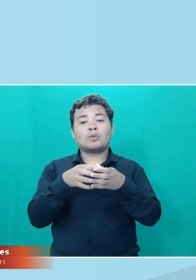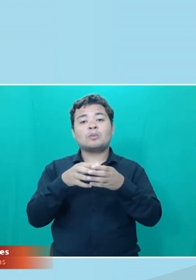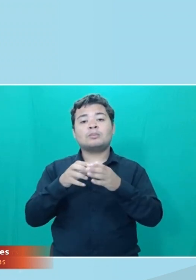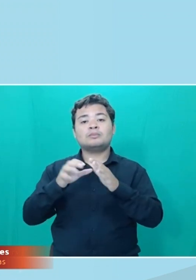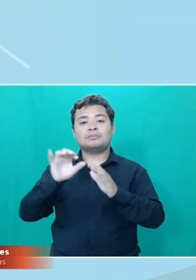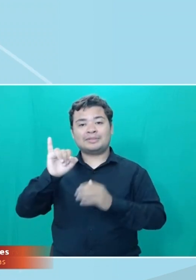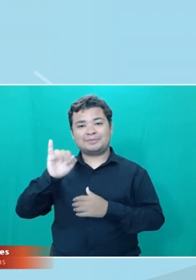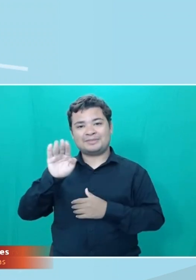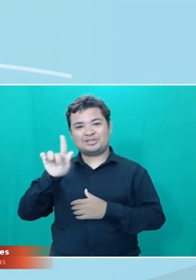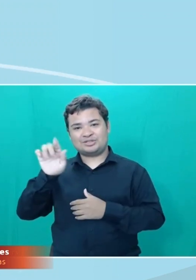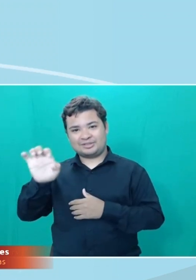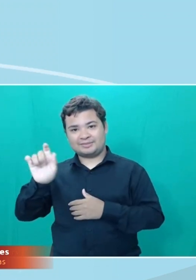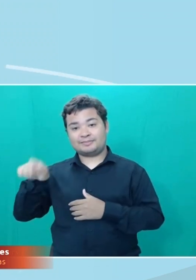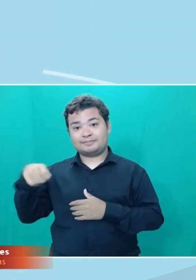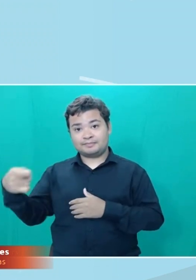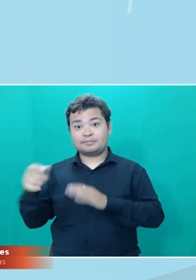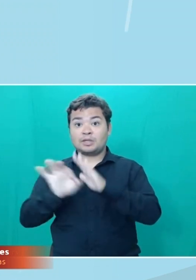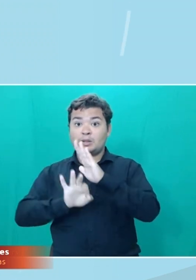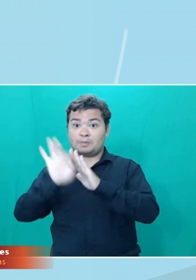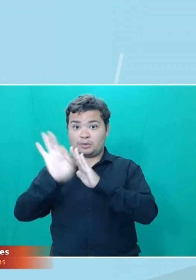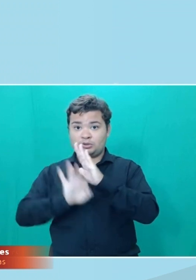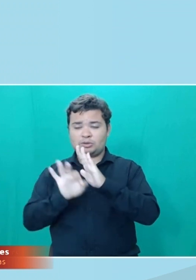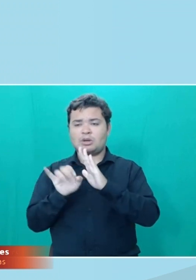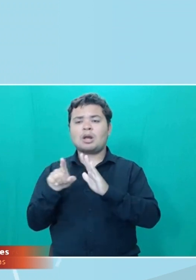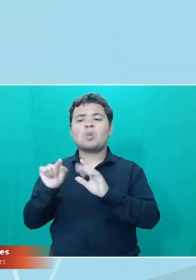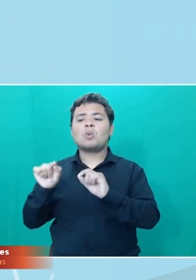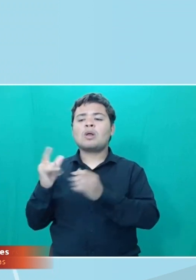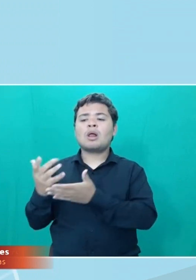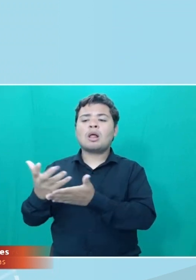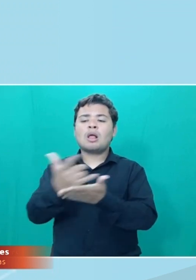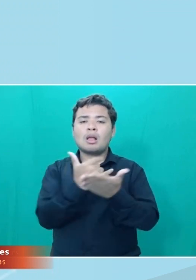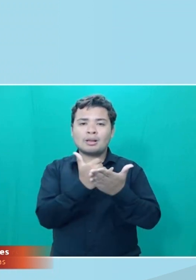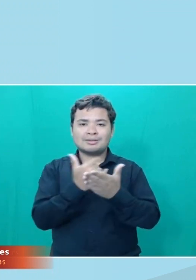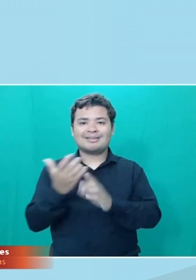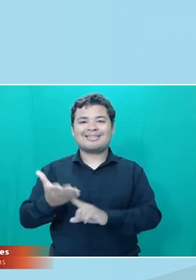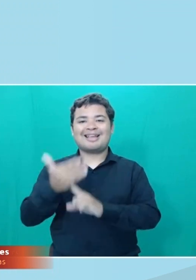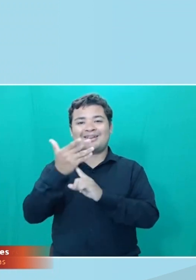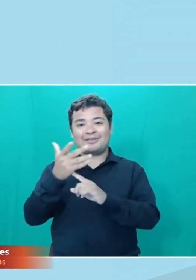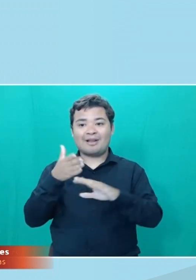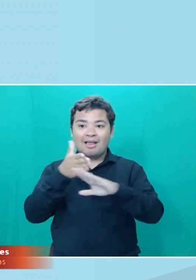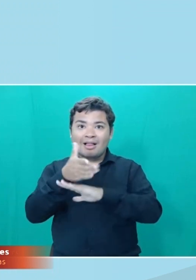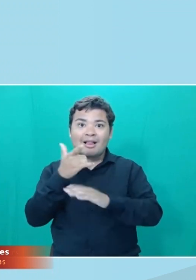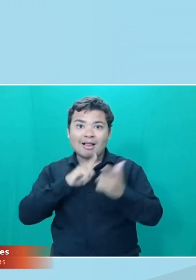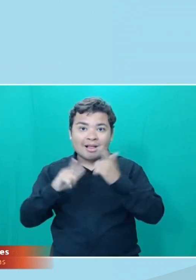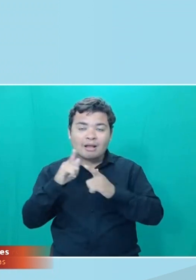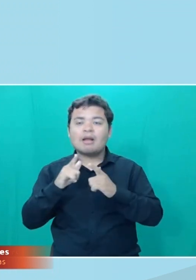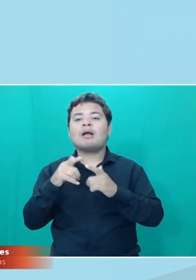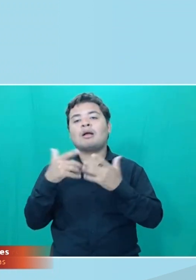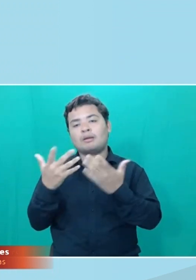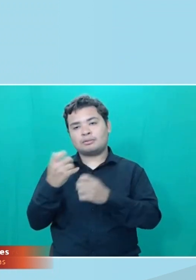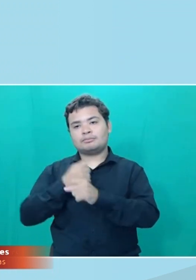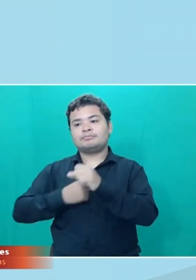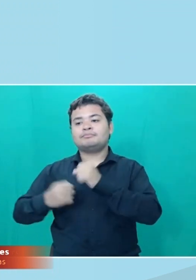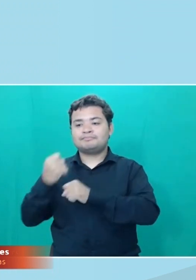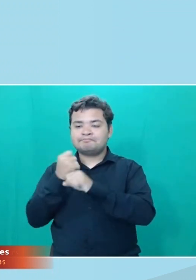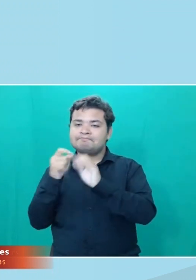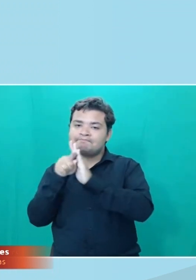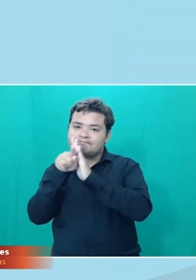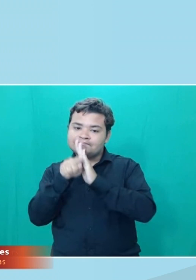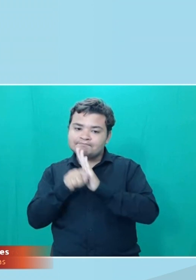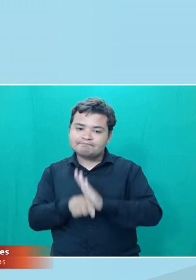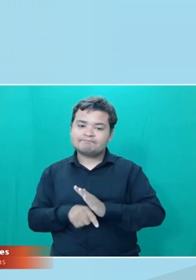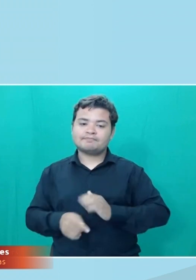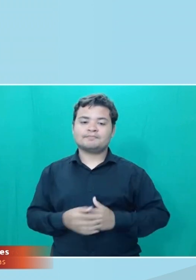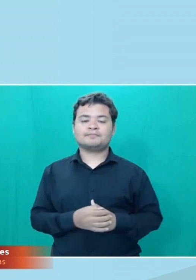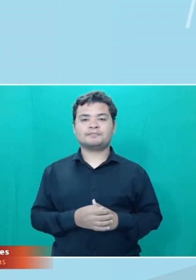que analisou os dados de acesso à tecnologia no quarto trimestre do ano passado. E um dado ainda mais